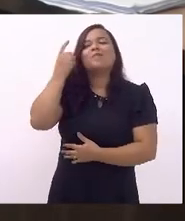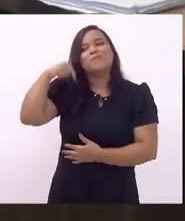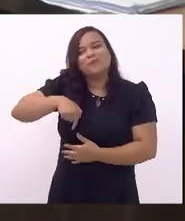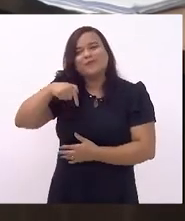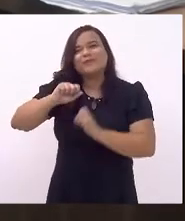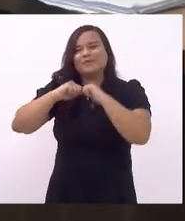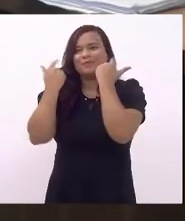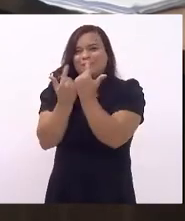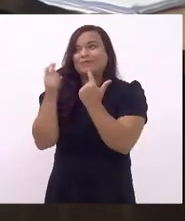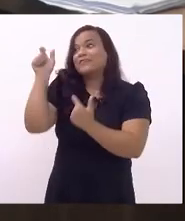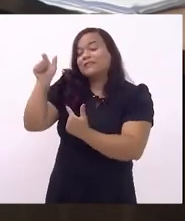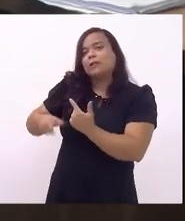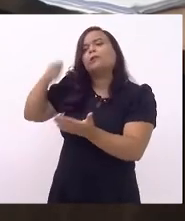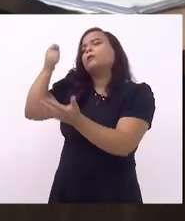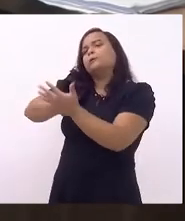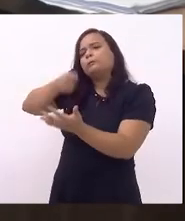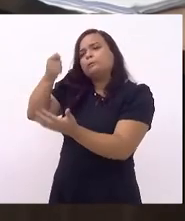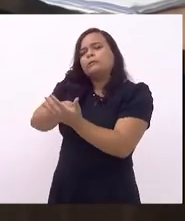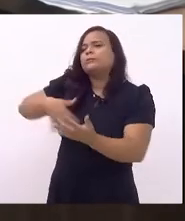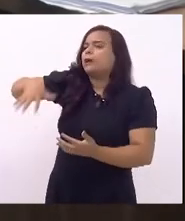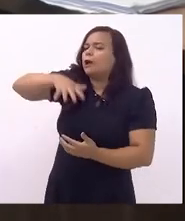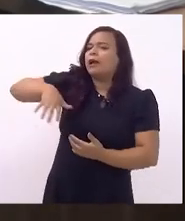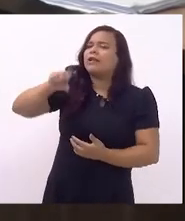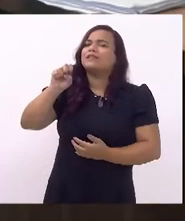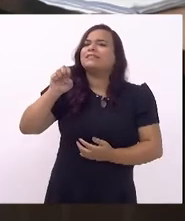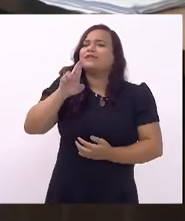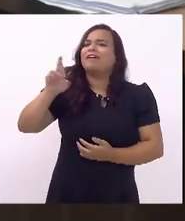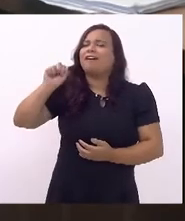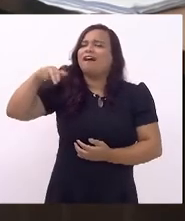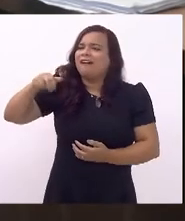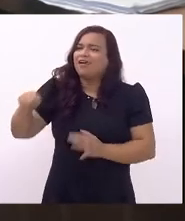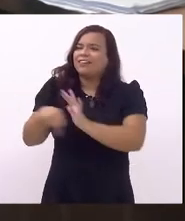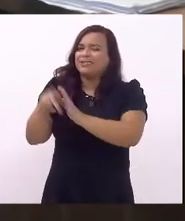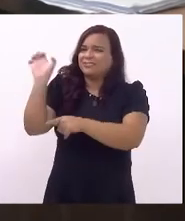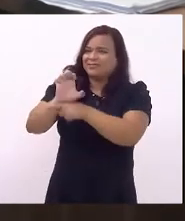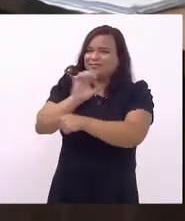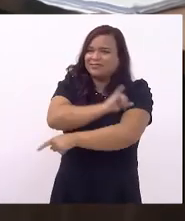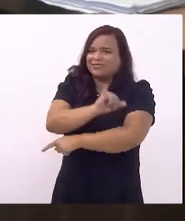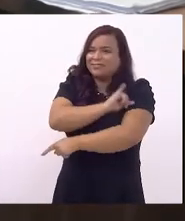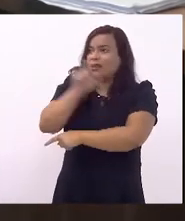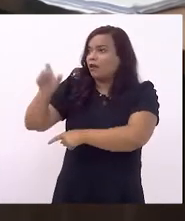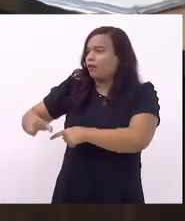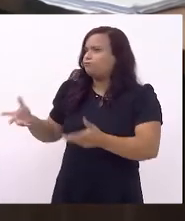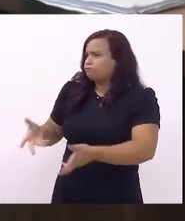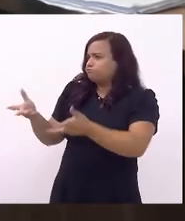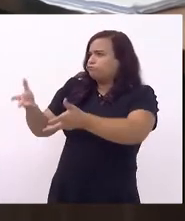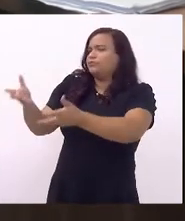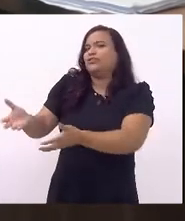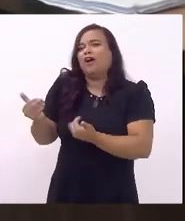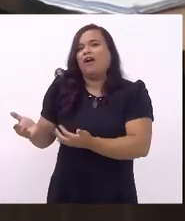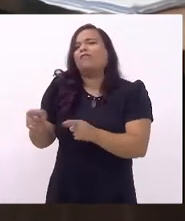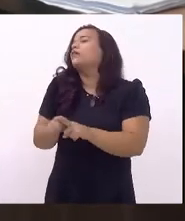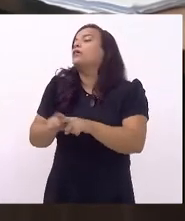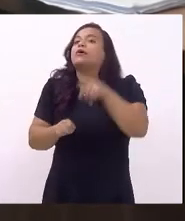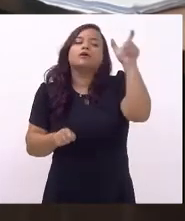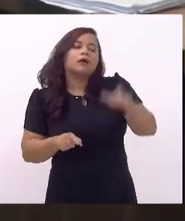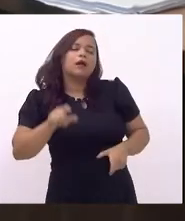da região serrana do nosso Estado e um grande entusiasta da juventude. Bem como o Felipe e Felipe,